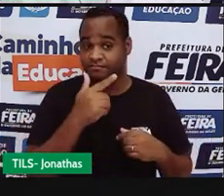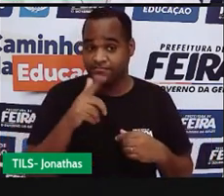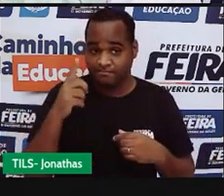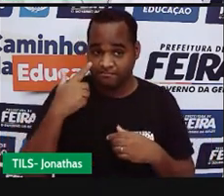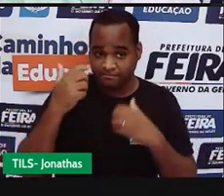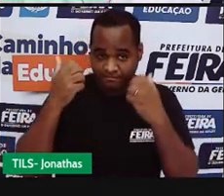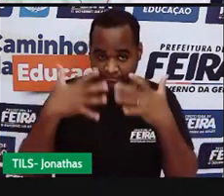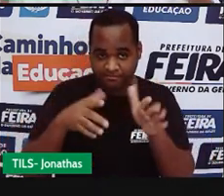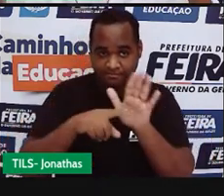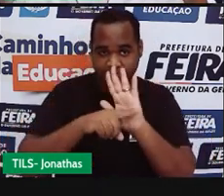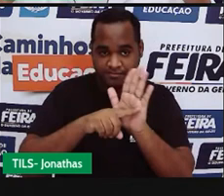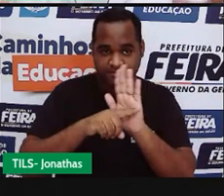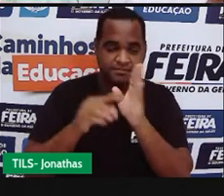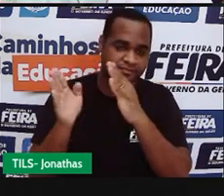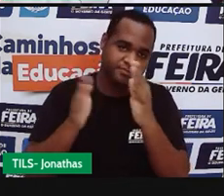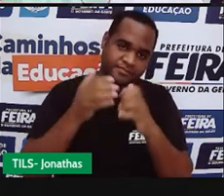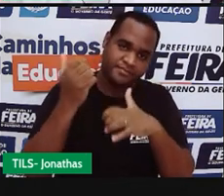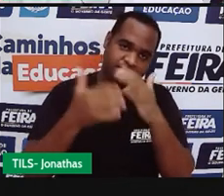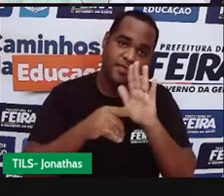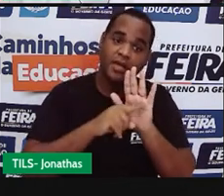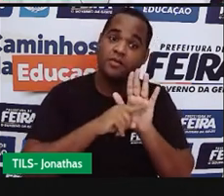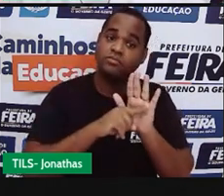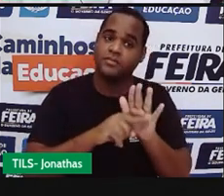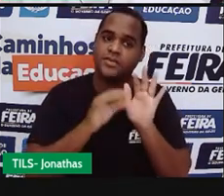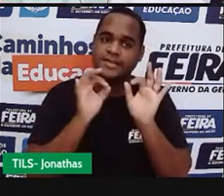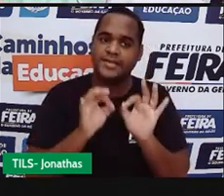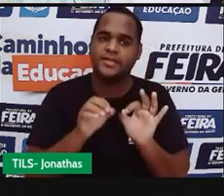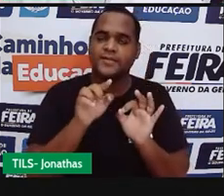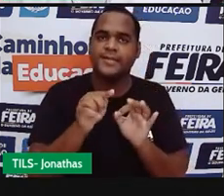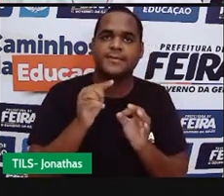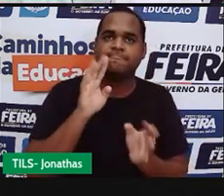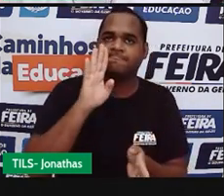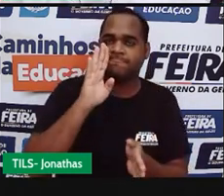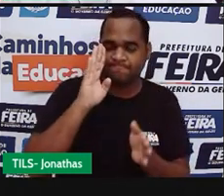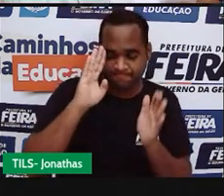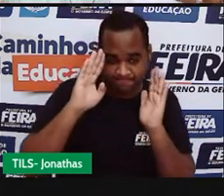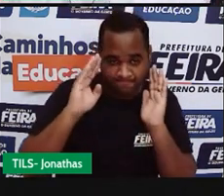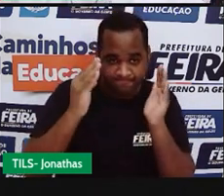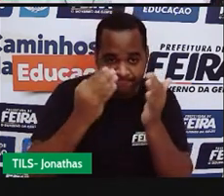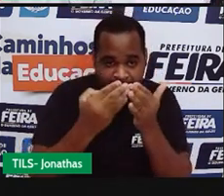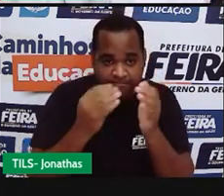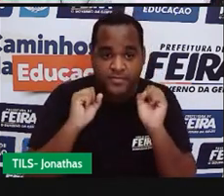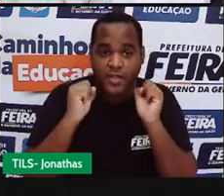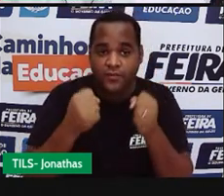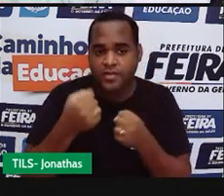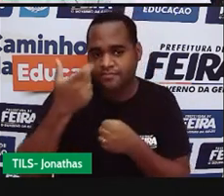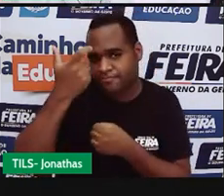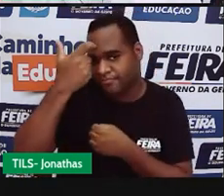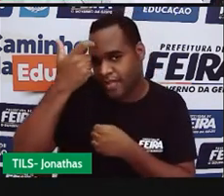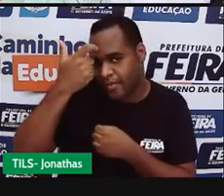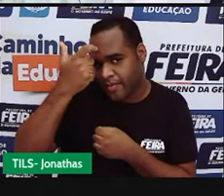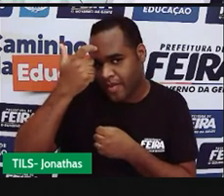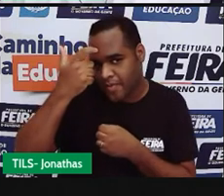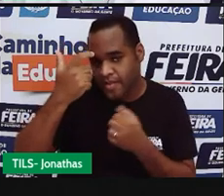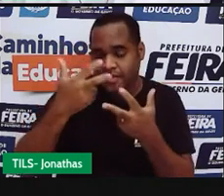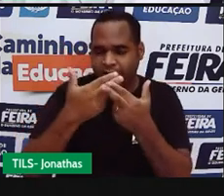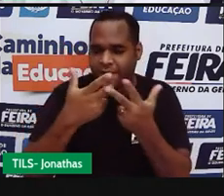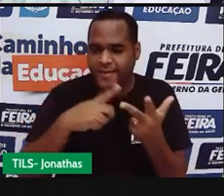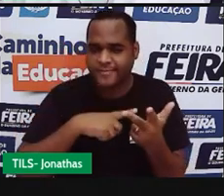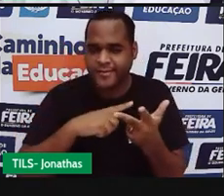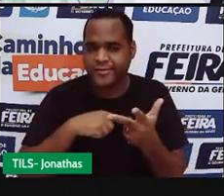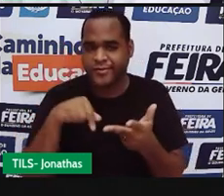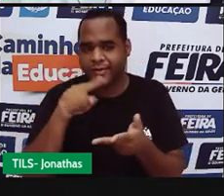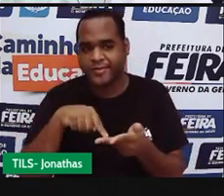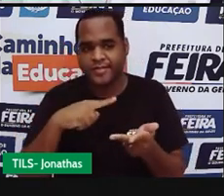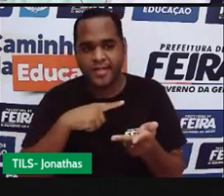com esse vídeo, vai te ajudar a você fortalecer as ideias que nós tivemos